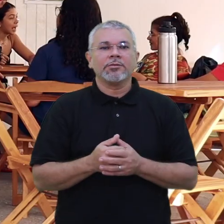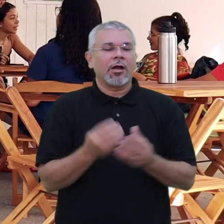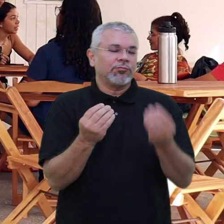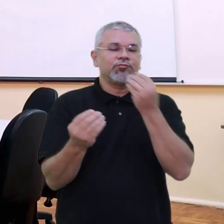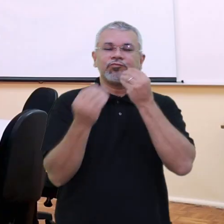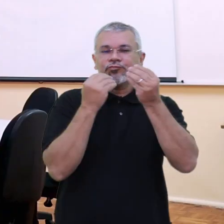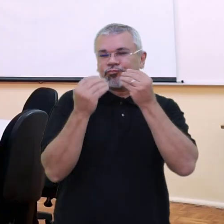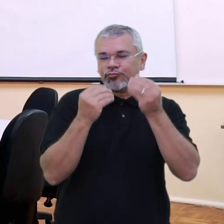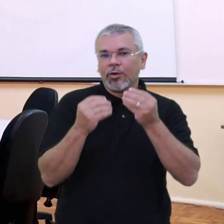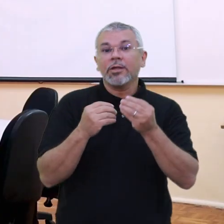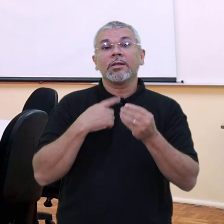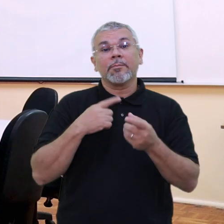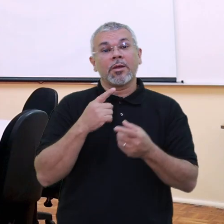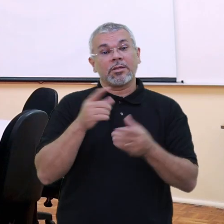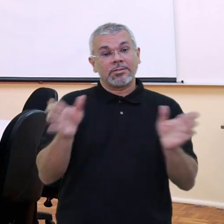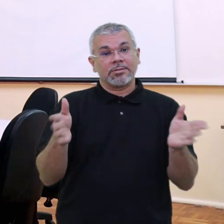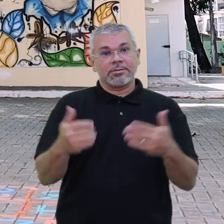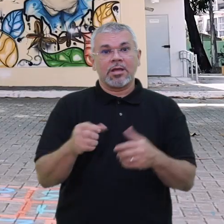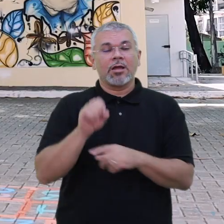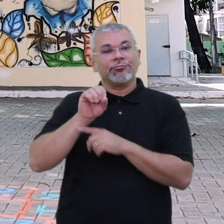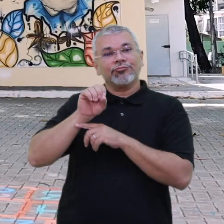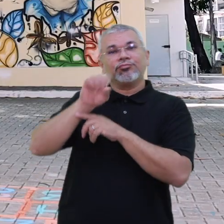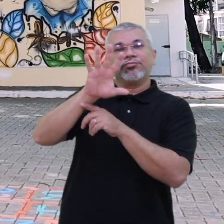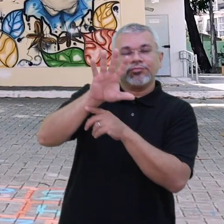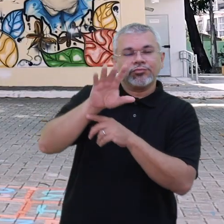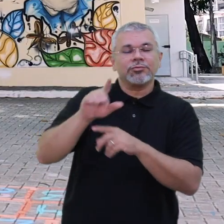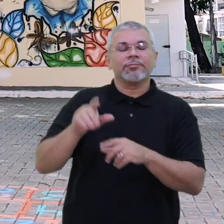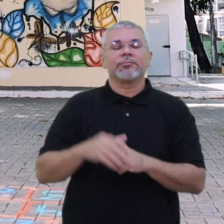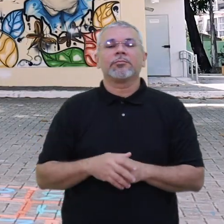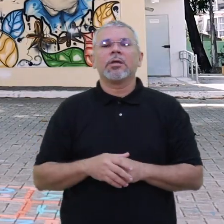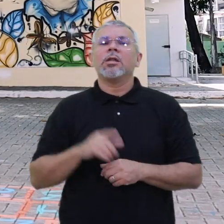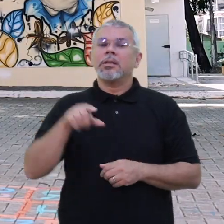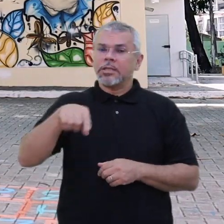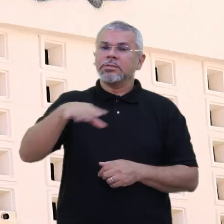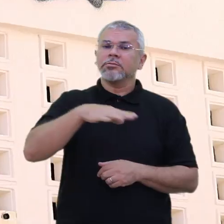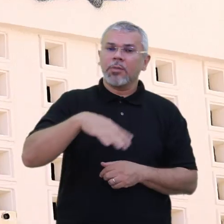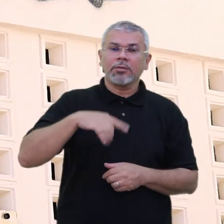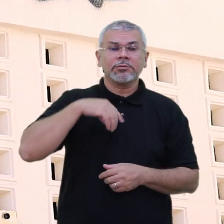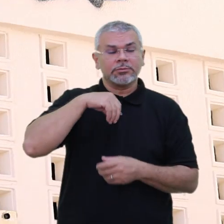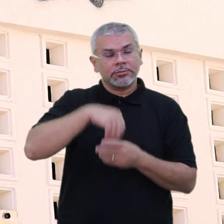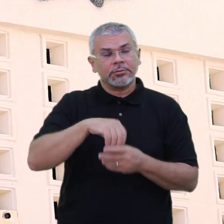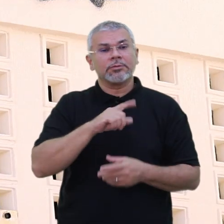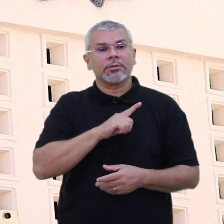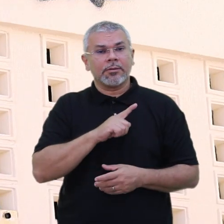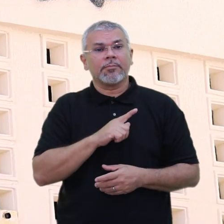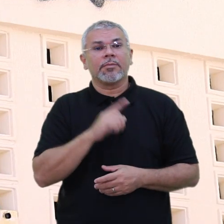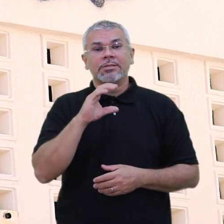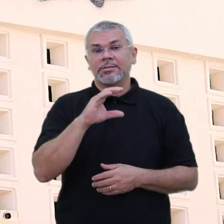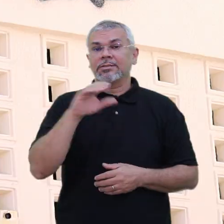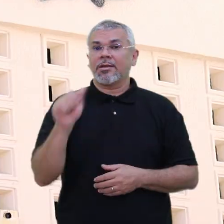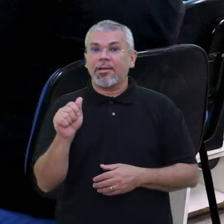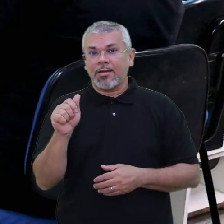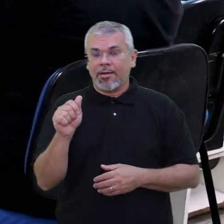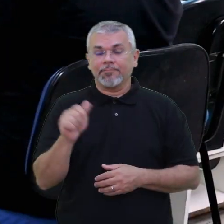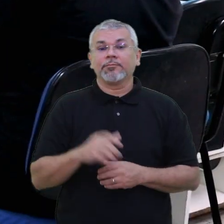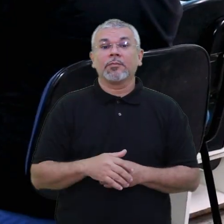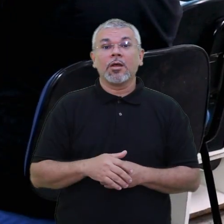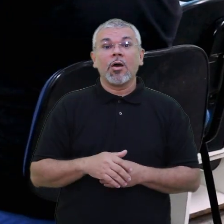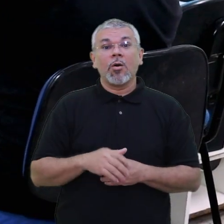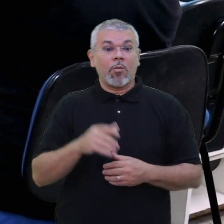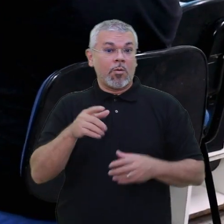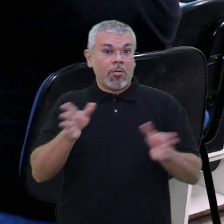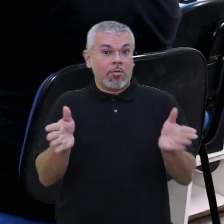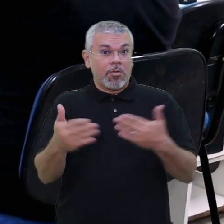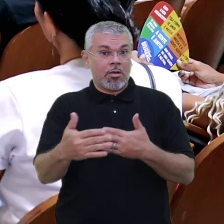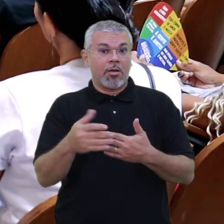cantina e uma sala de videoconferência. No espaço, também é possível encontrar o Centro Acadêmico Paulo Freire, o Laboratório